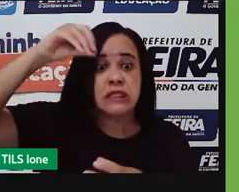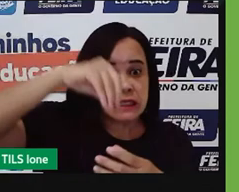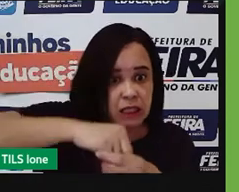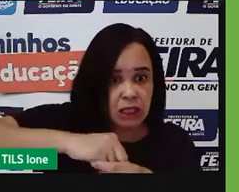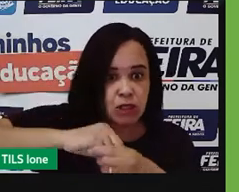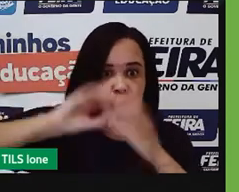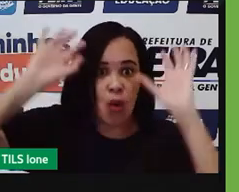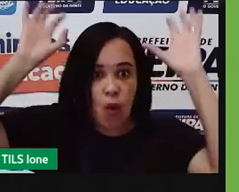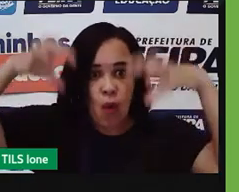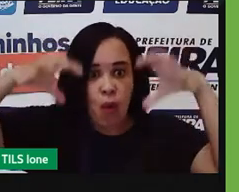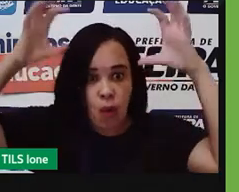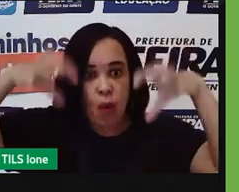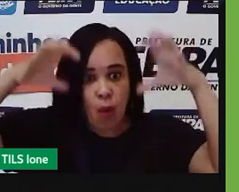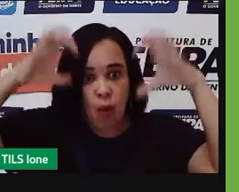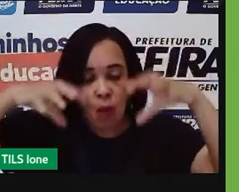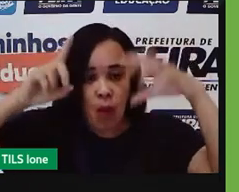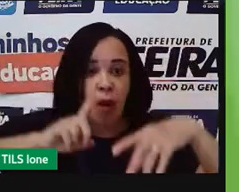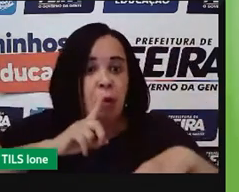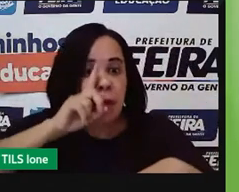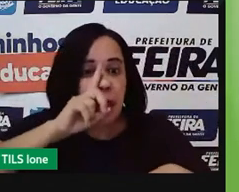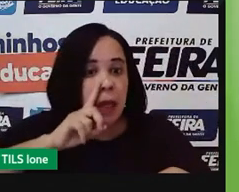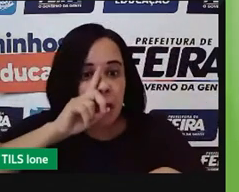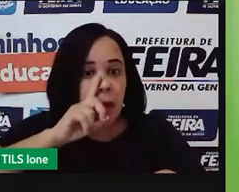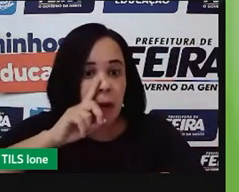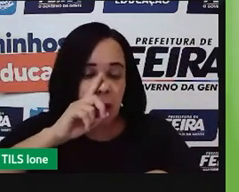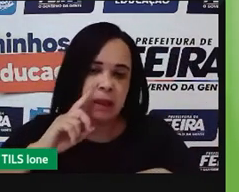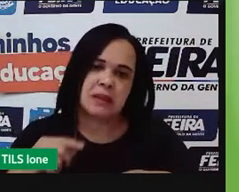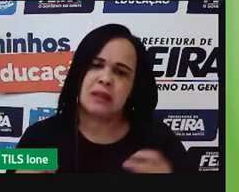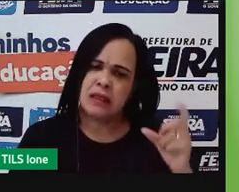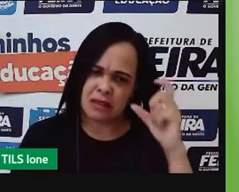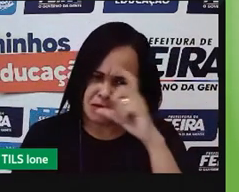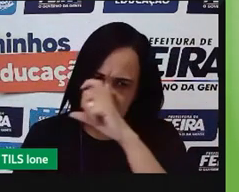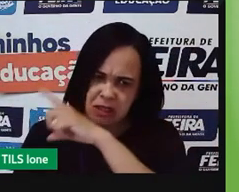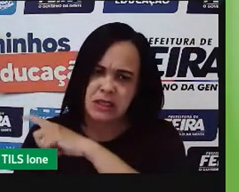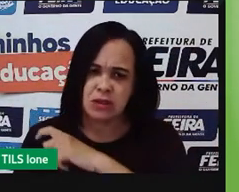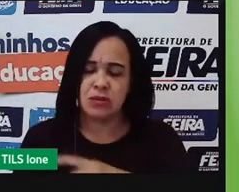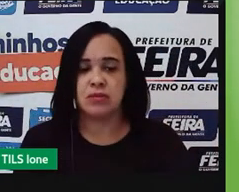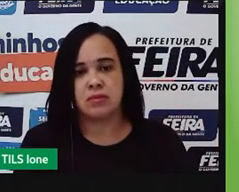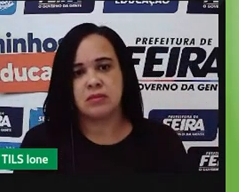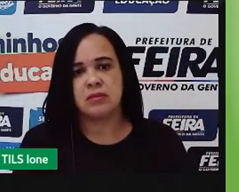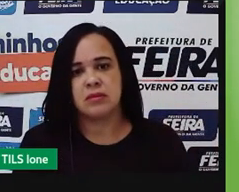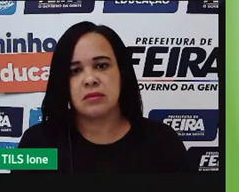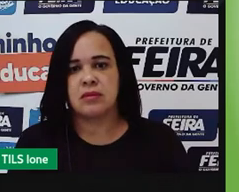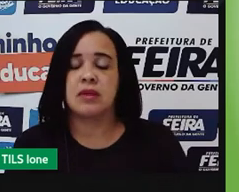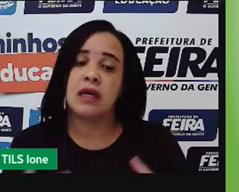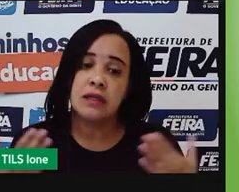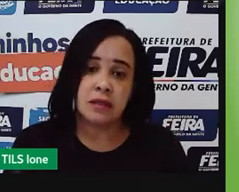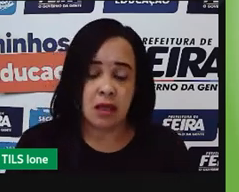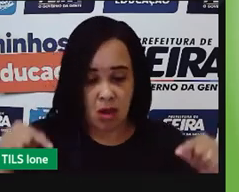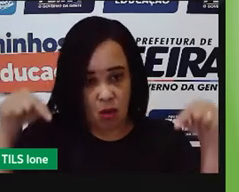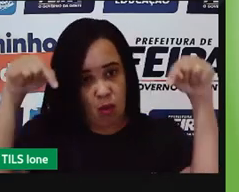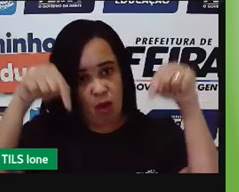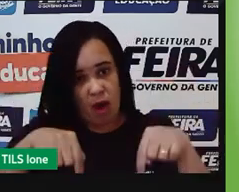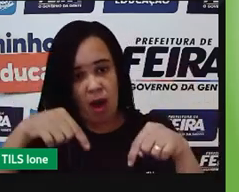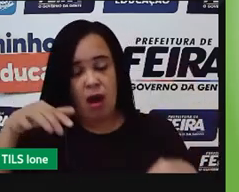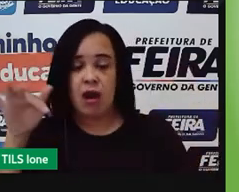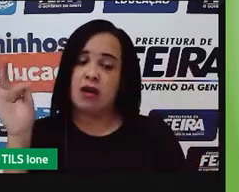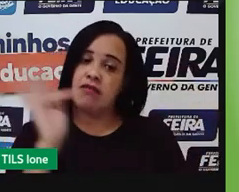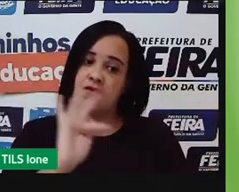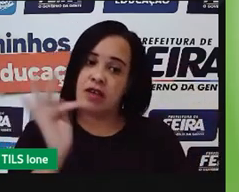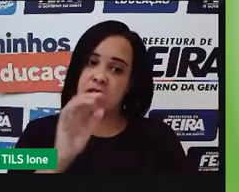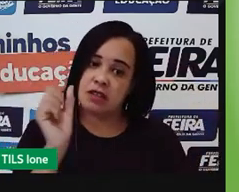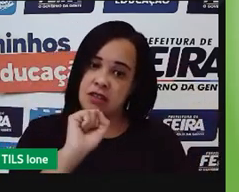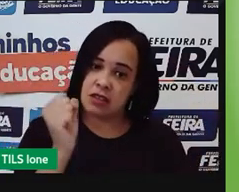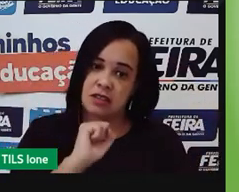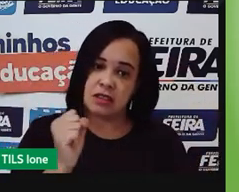desaguar formando a chuva ácida ali naquele espaço. Bom, a atividade agrícola na edifera de Santana, como eu falei para